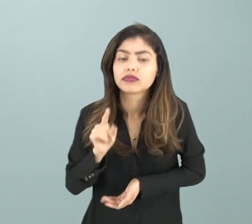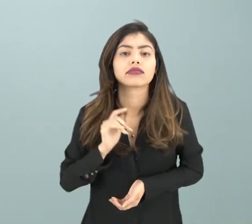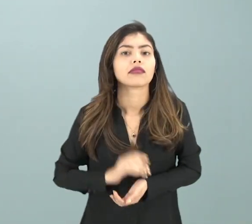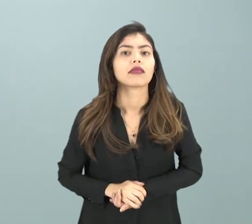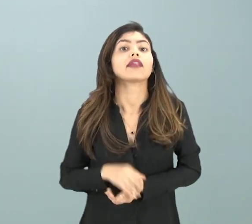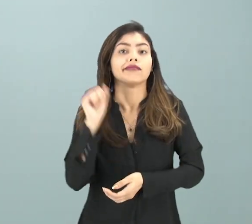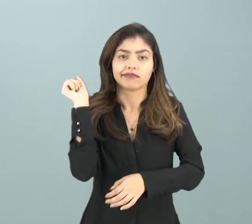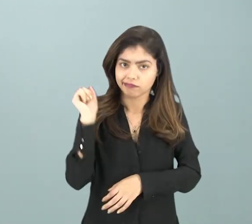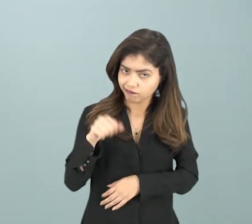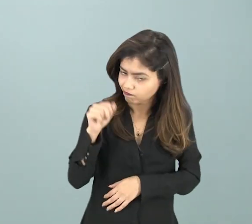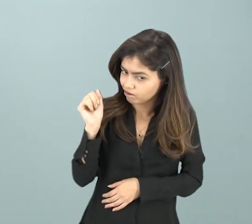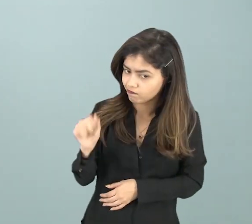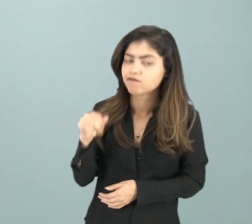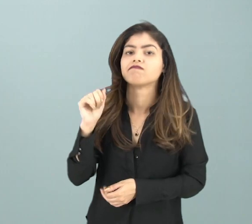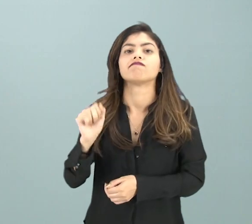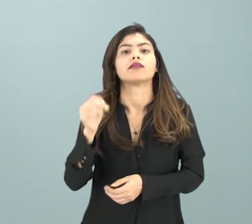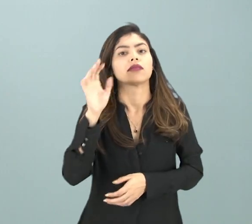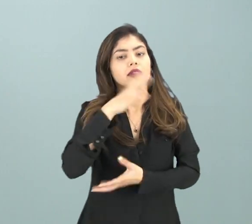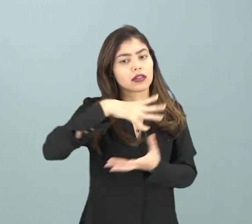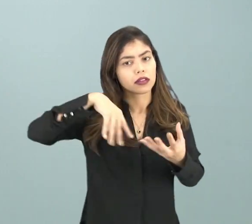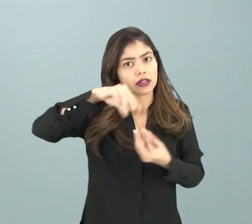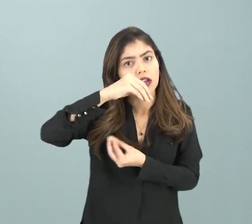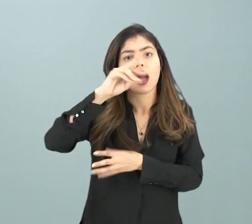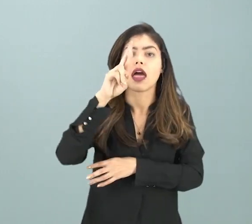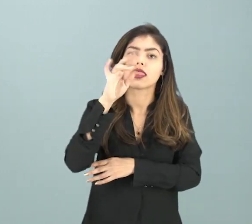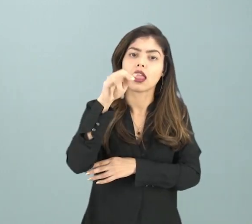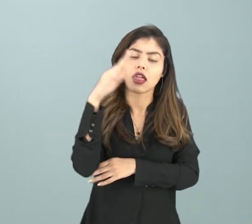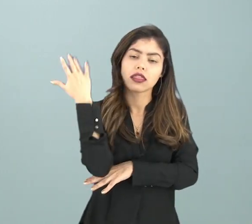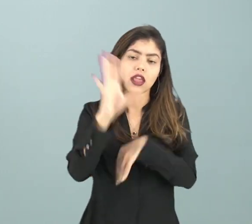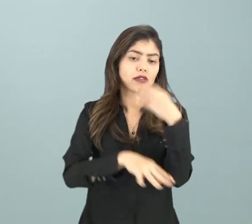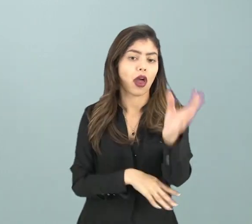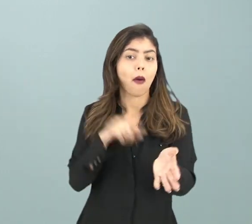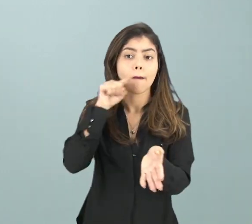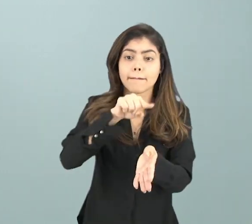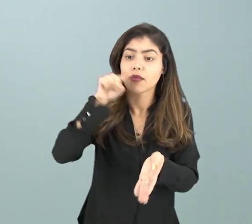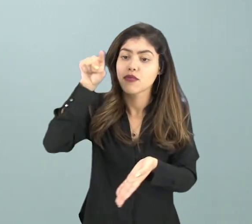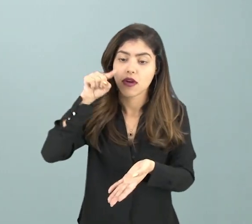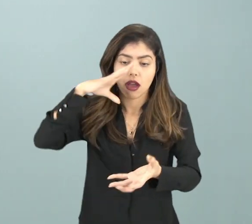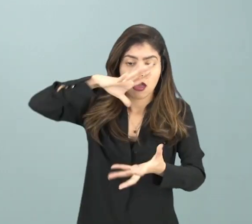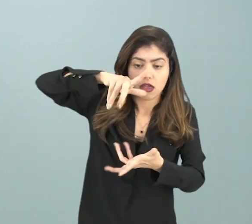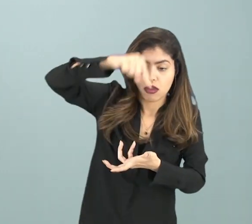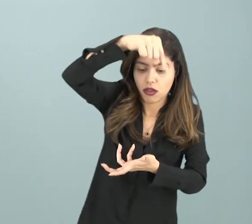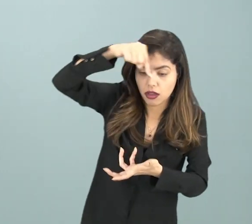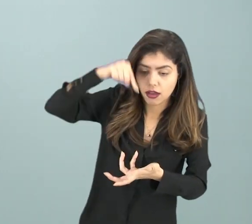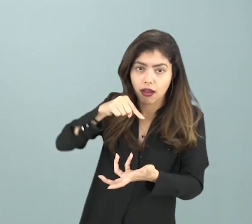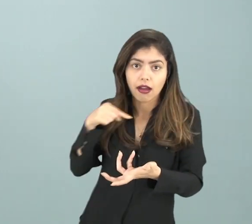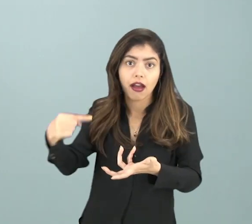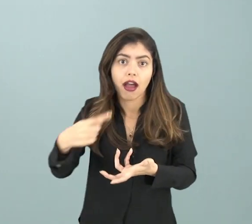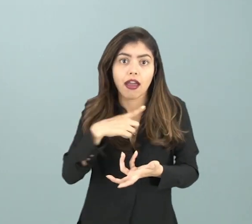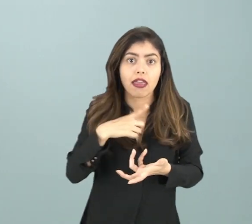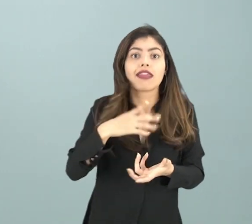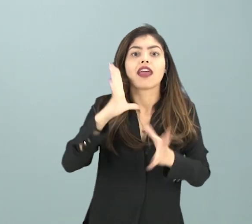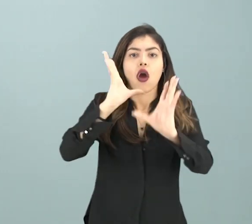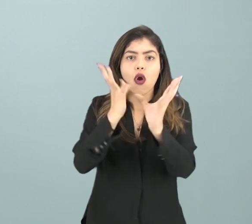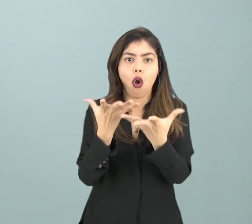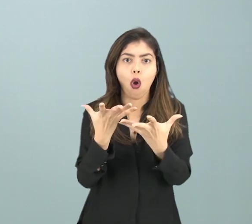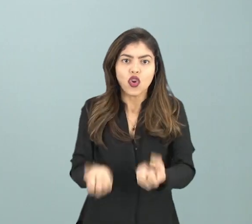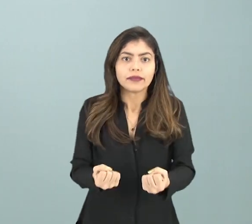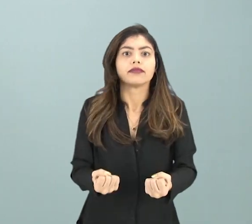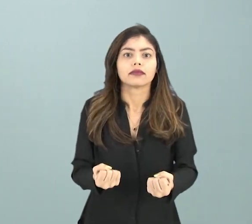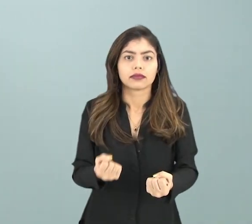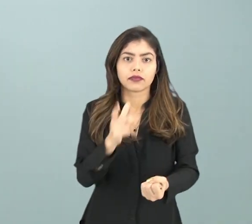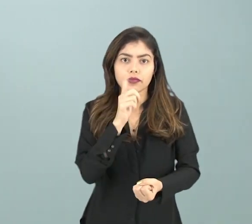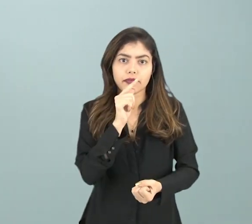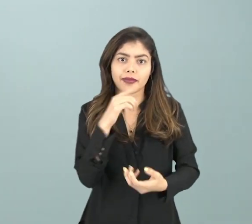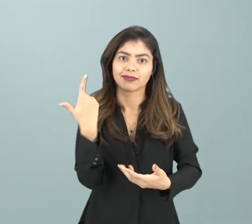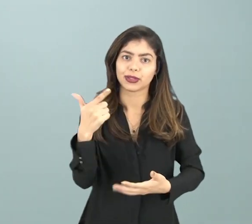naturais, eles podem se esgotar. Existem pontos do planeta em que há, por exemplo, a escassez de água,